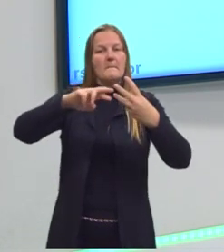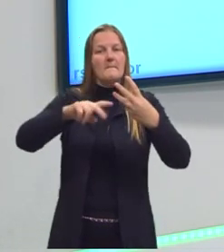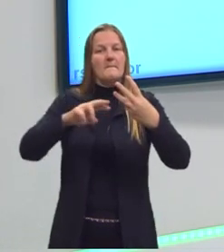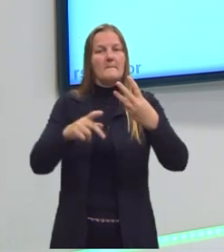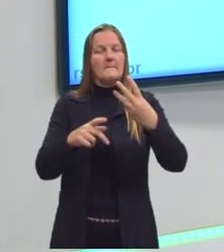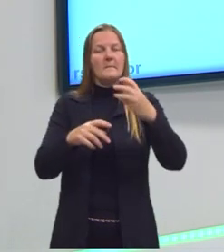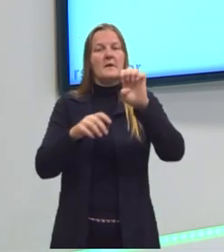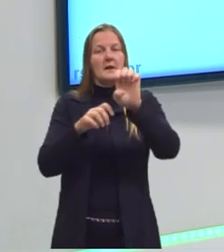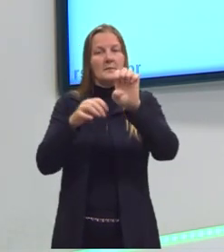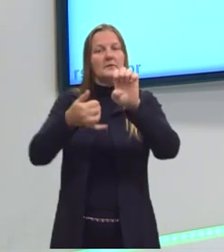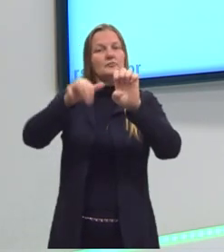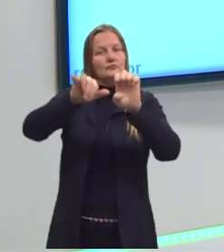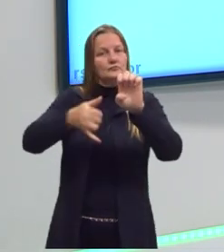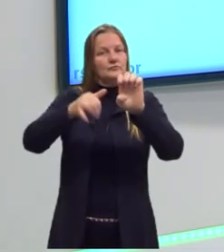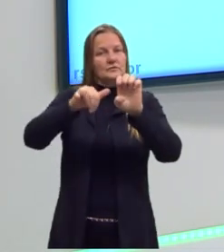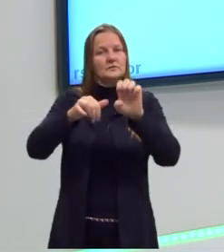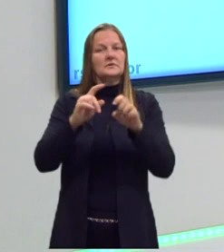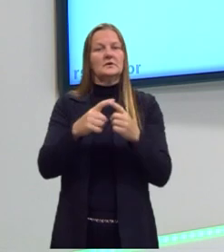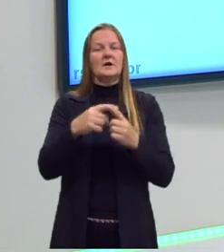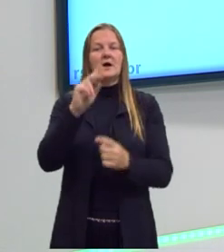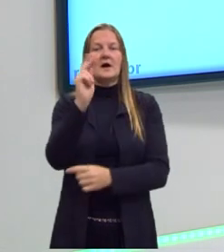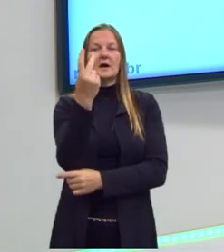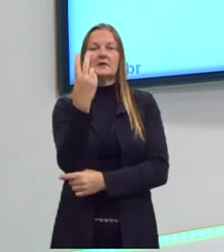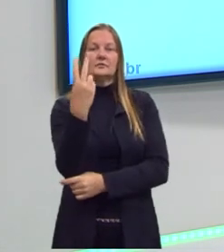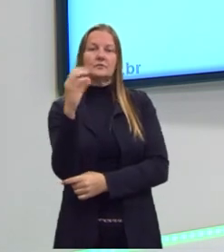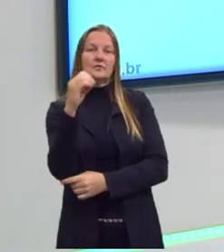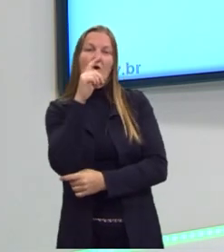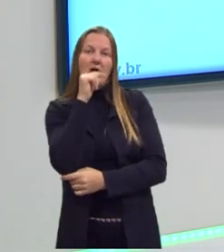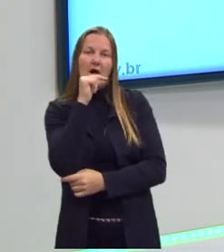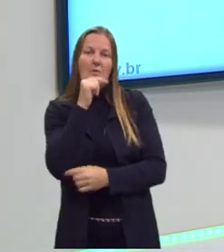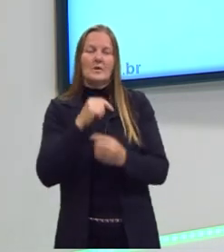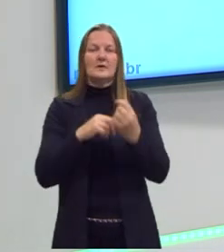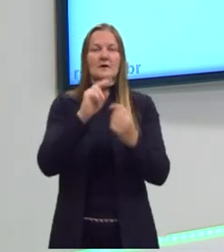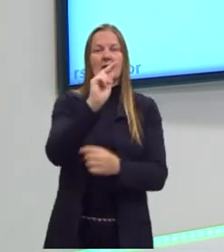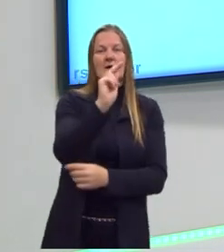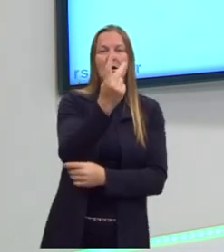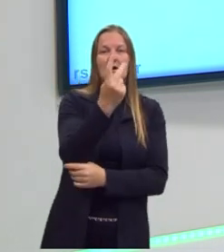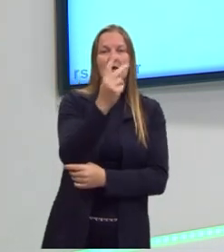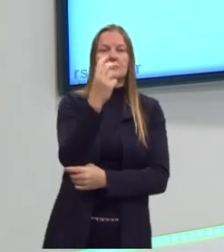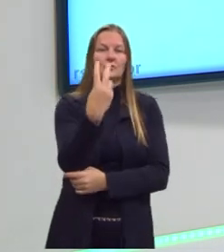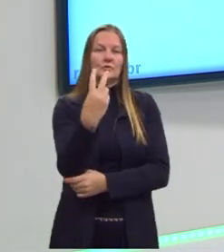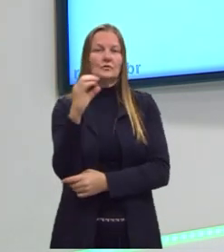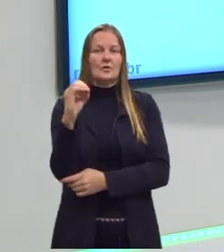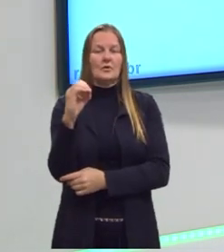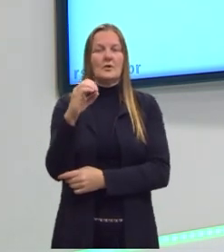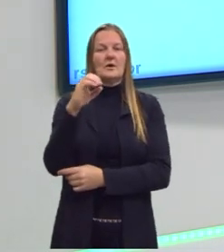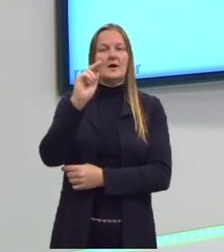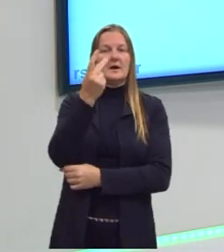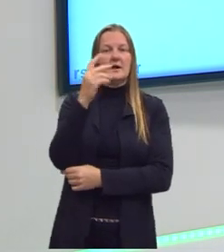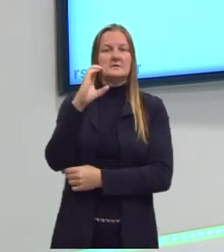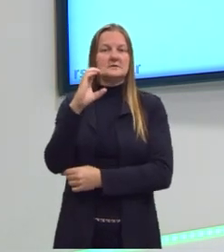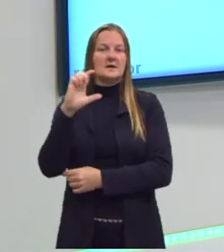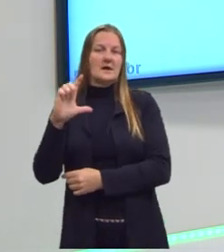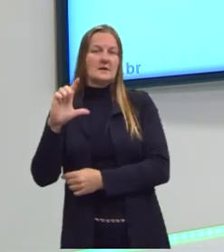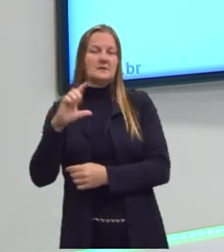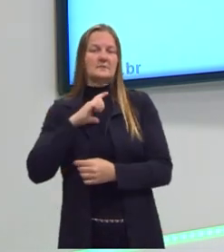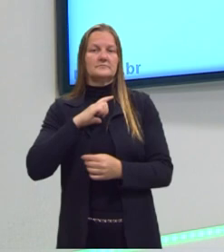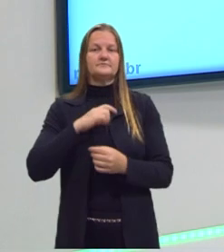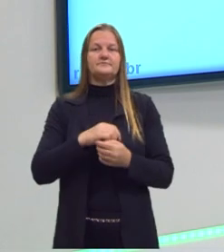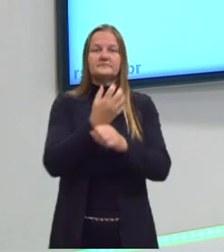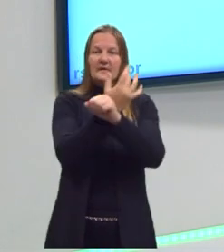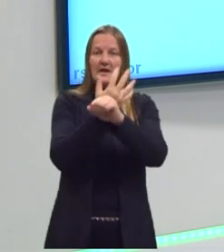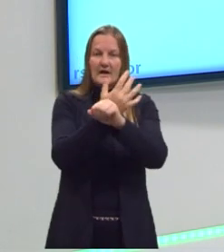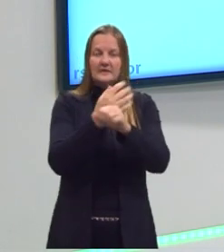de elemento químico, como H2O, nossa água, né? Que tem hidrogênio e oxigênio, HCl, que é o ácido clorítrico, que tem